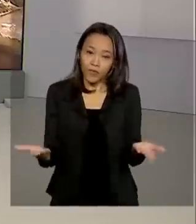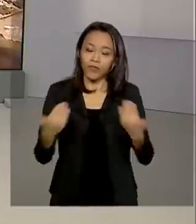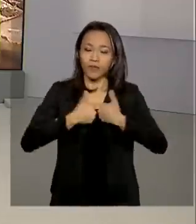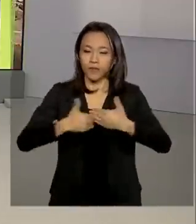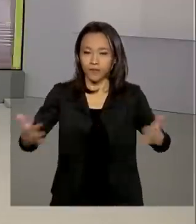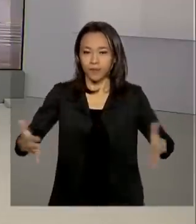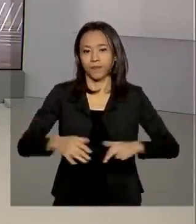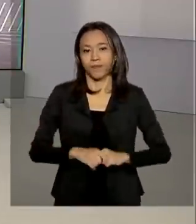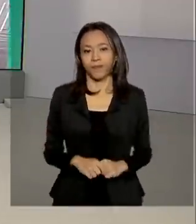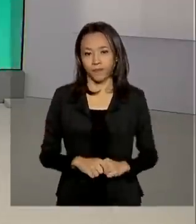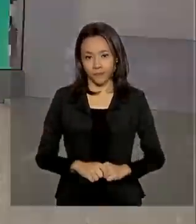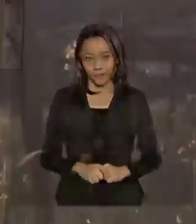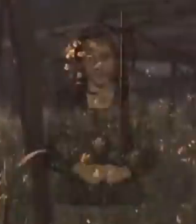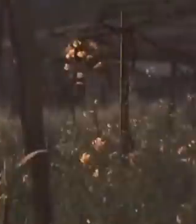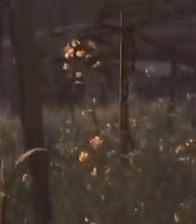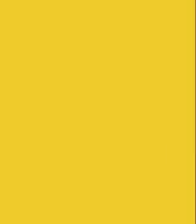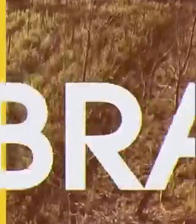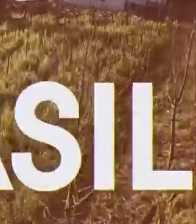Dia começa agora.